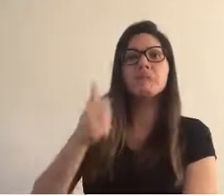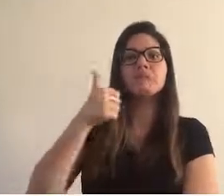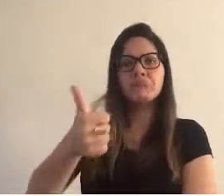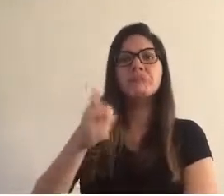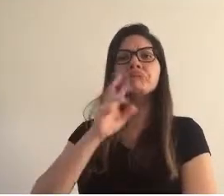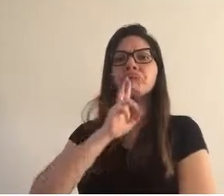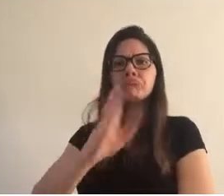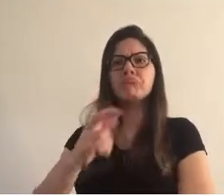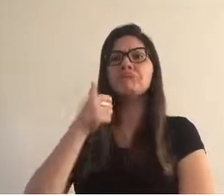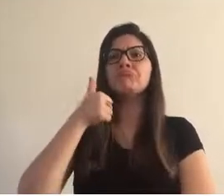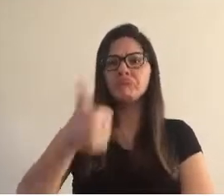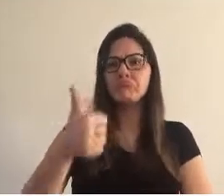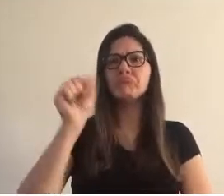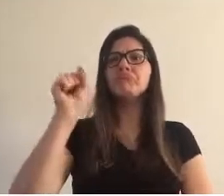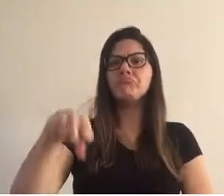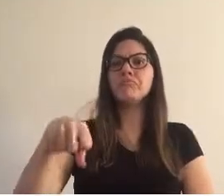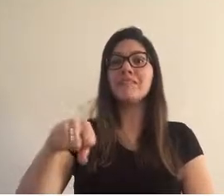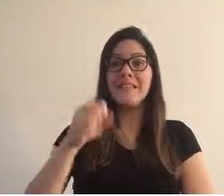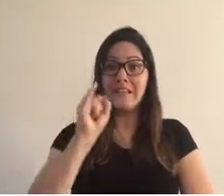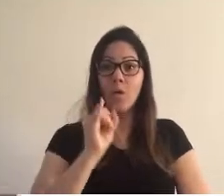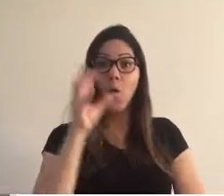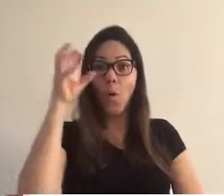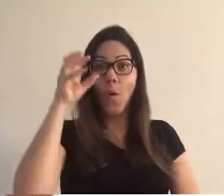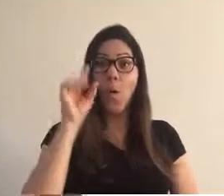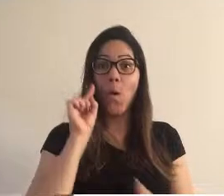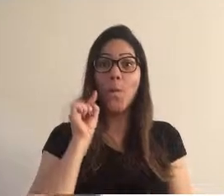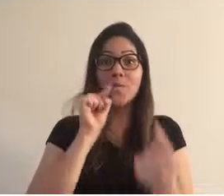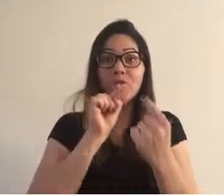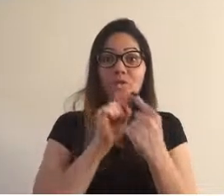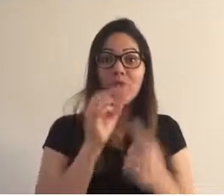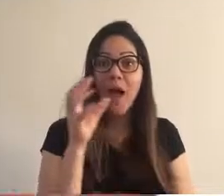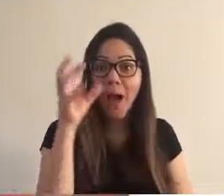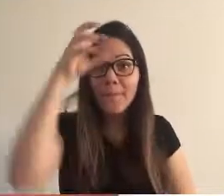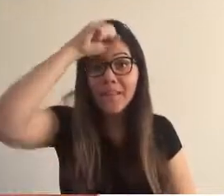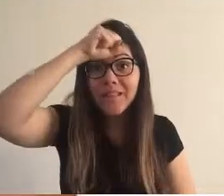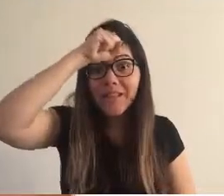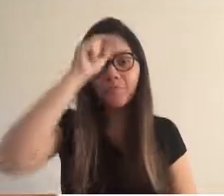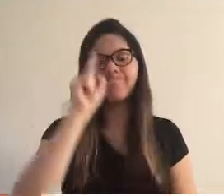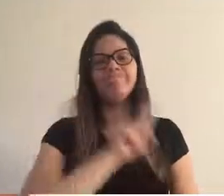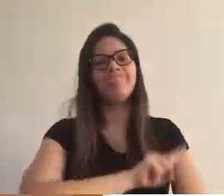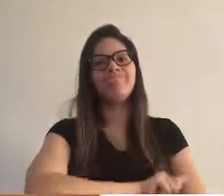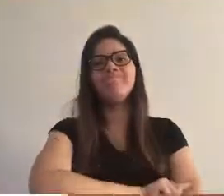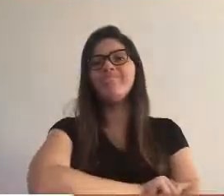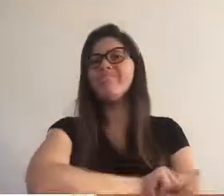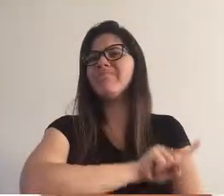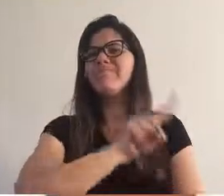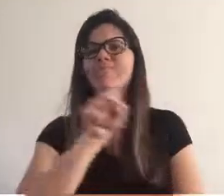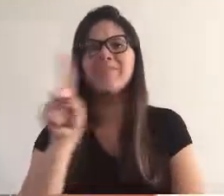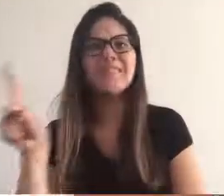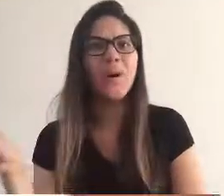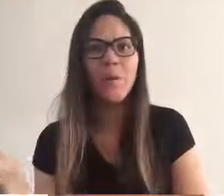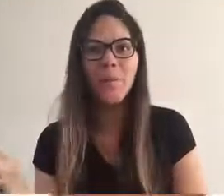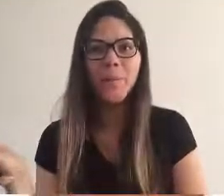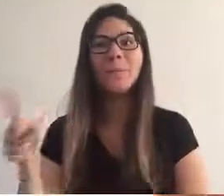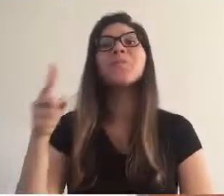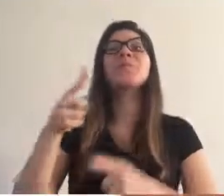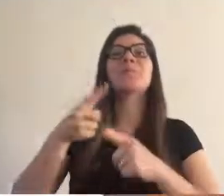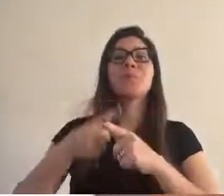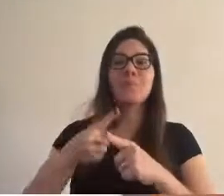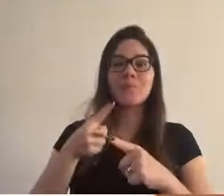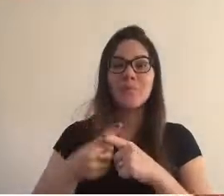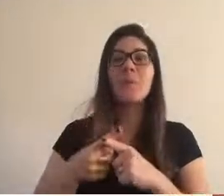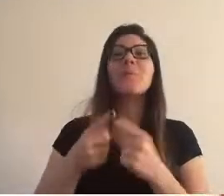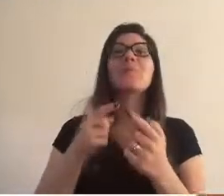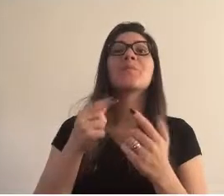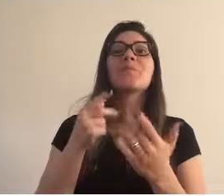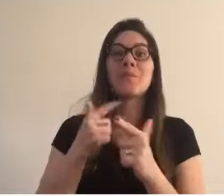a resposta é sim. Se o objetivo era aprender, a resposta é um gigantesco não. E é aí que está o problema. Nosso